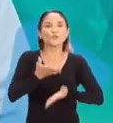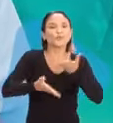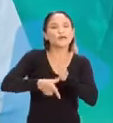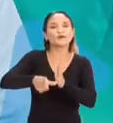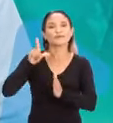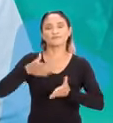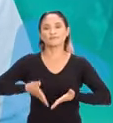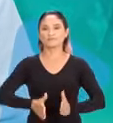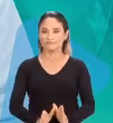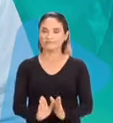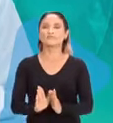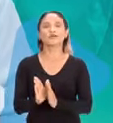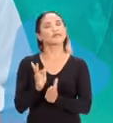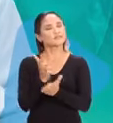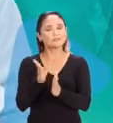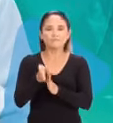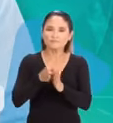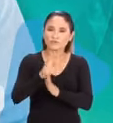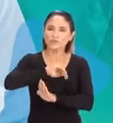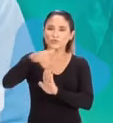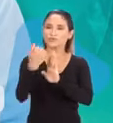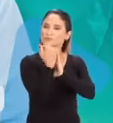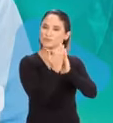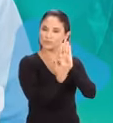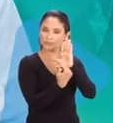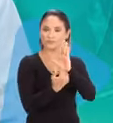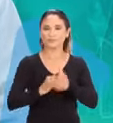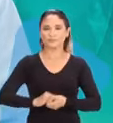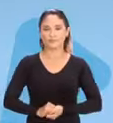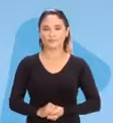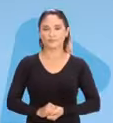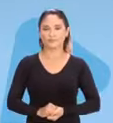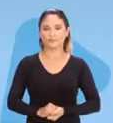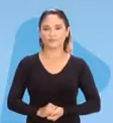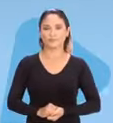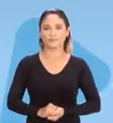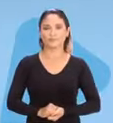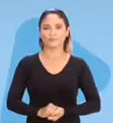criança antes mesmo de ela nascer e acompanhamos todas as etapas do seu crescimento.